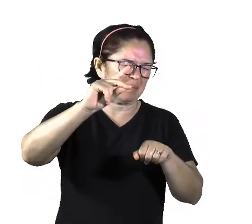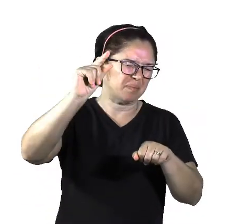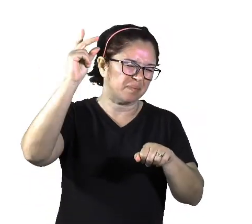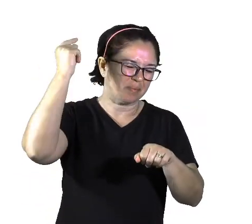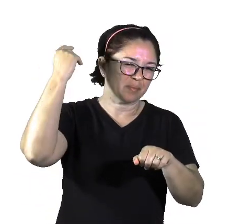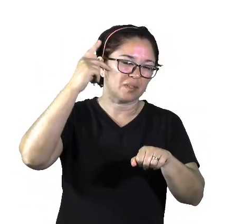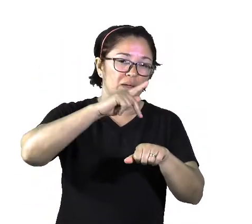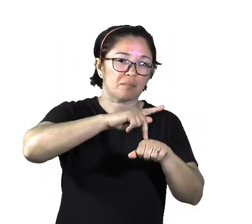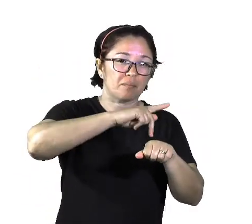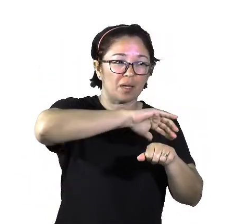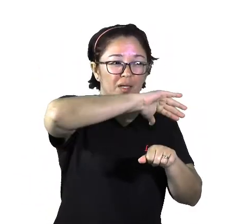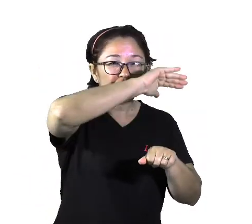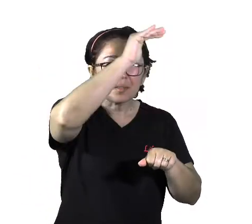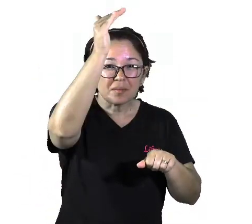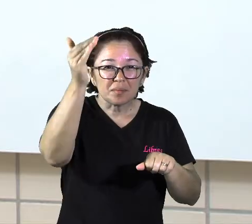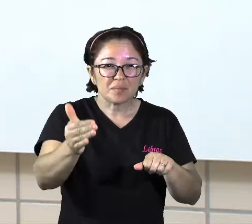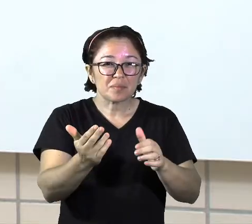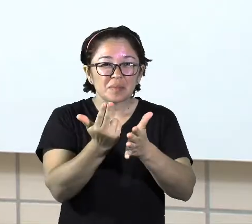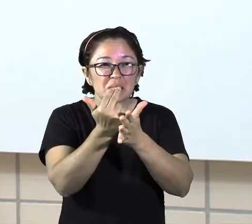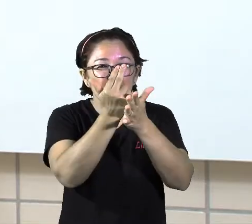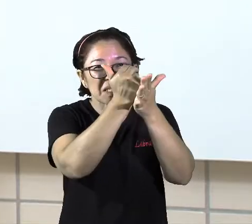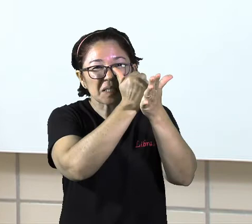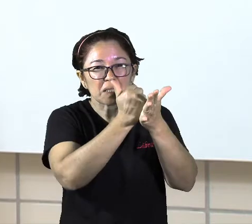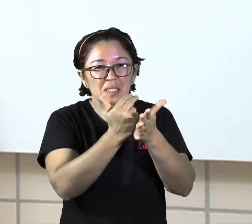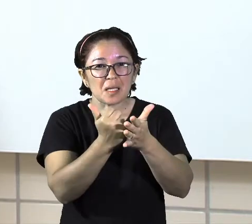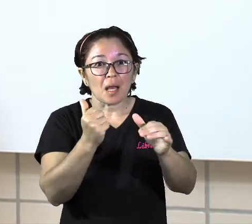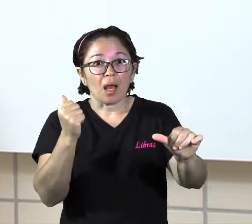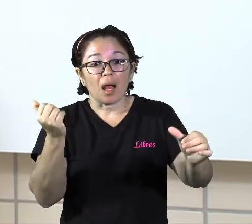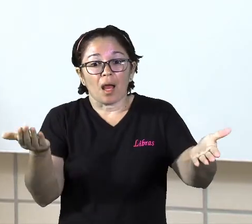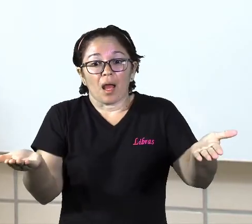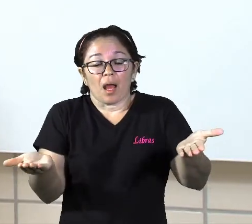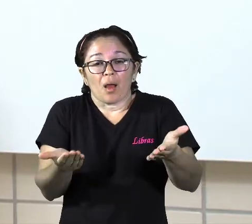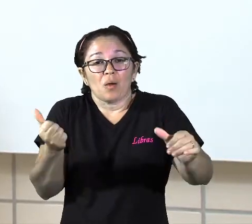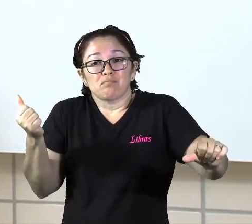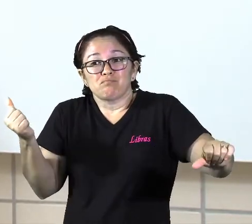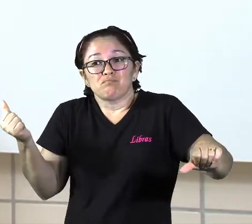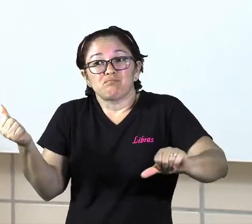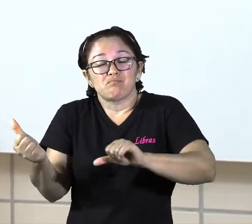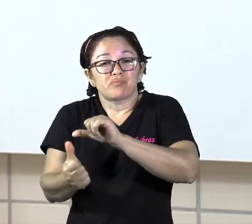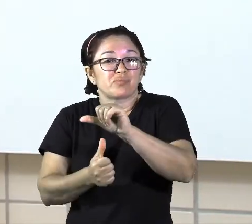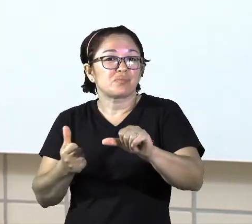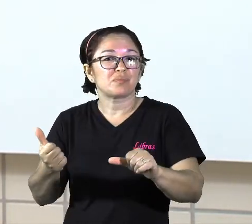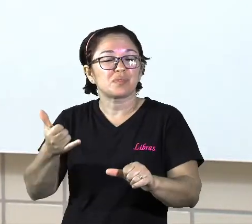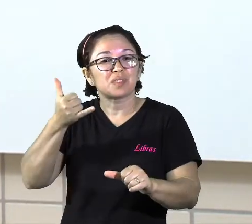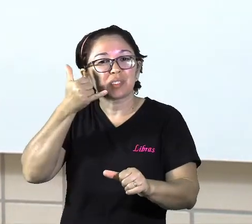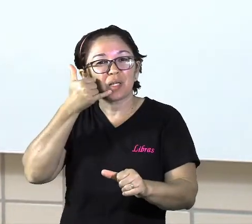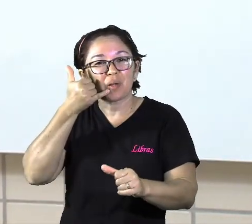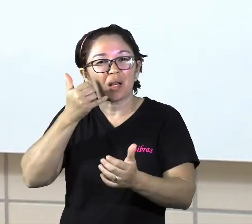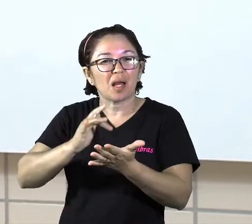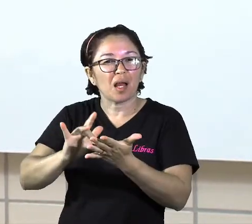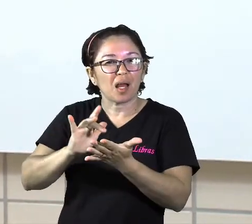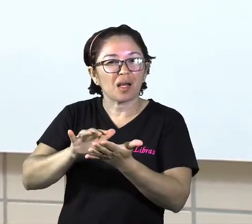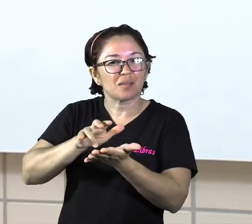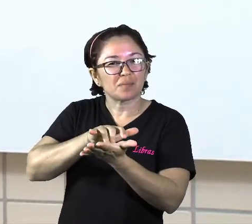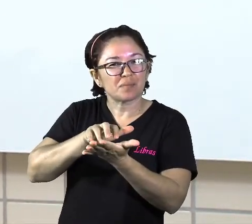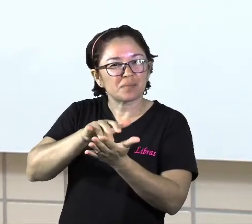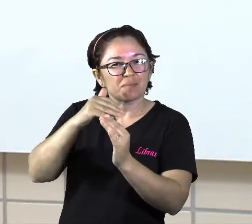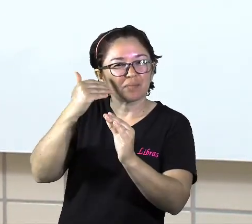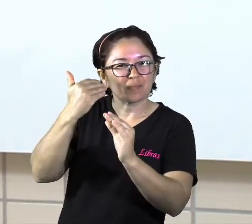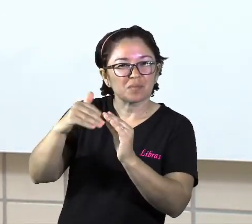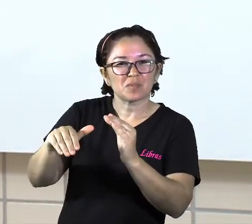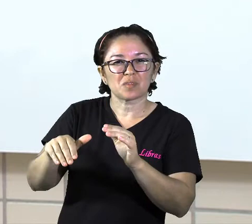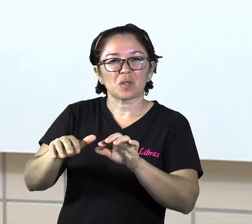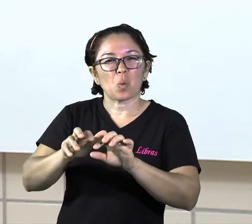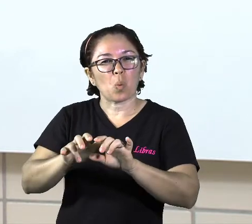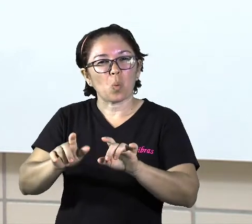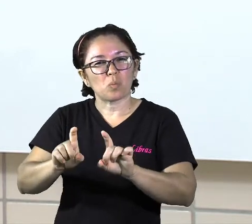E hoje nós temos os celulares, computadores, tablets, não é isso? E dependendo ali da